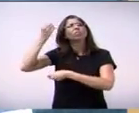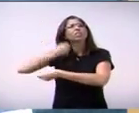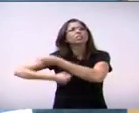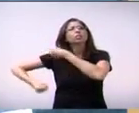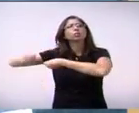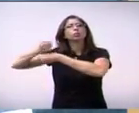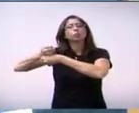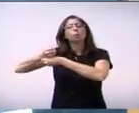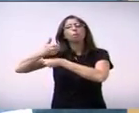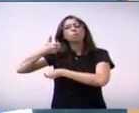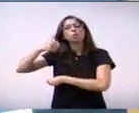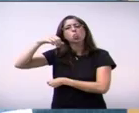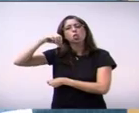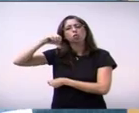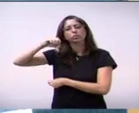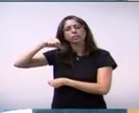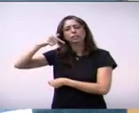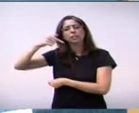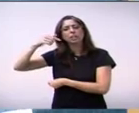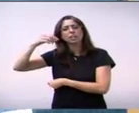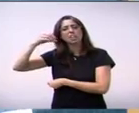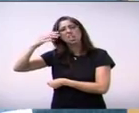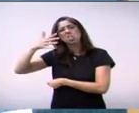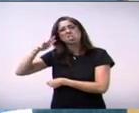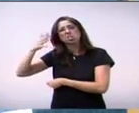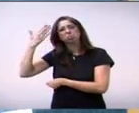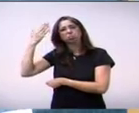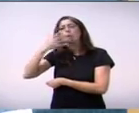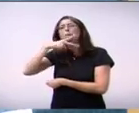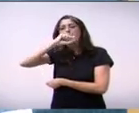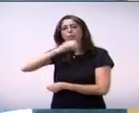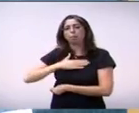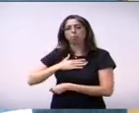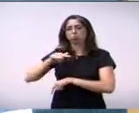e vai pedrada, porque meu pai, inclusive, trabalhou lá,